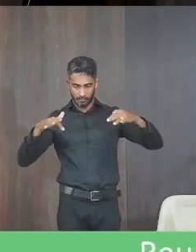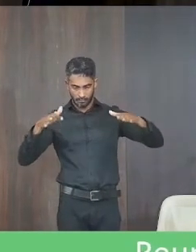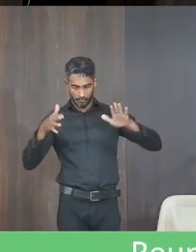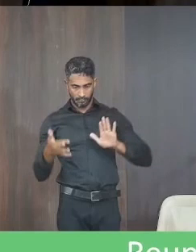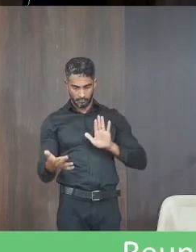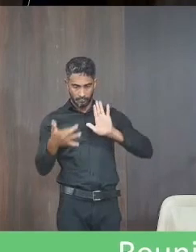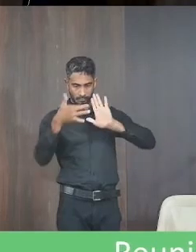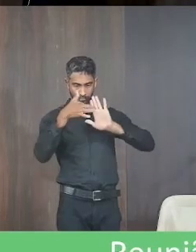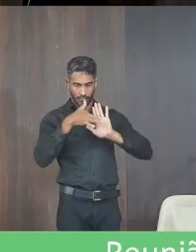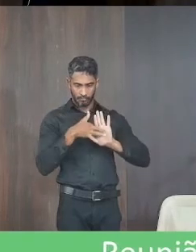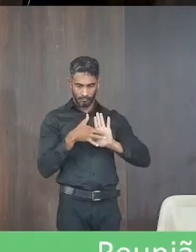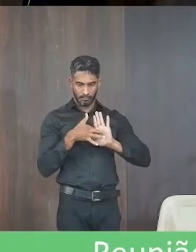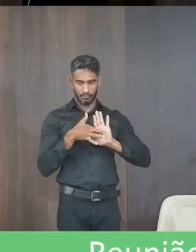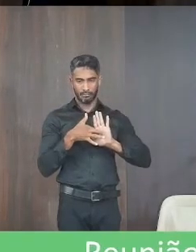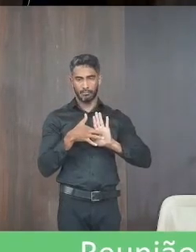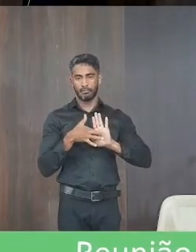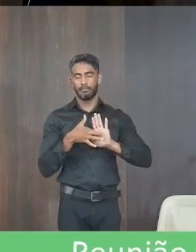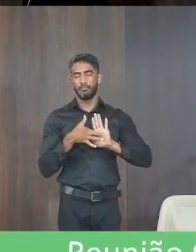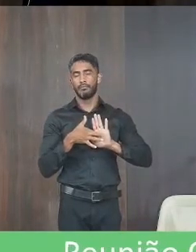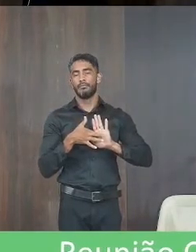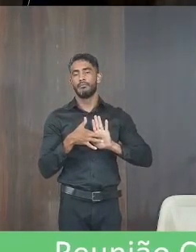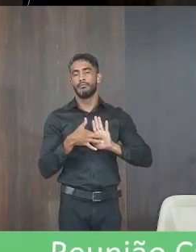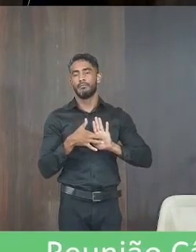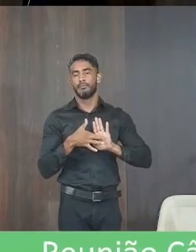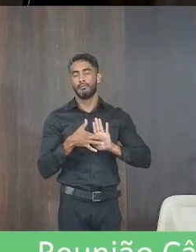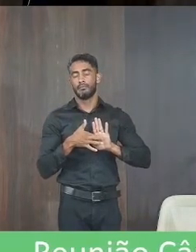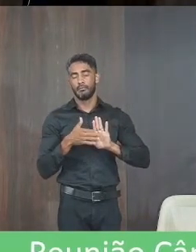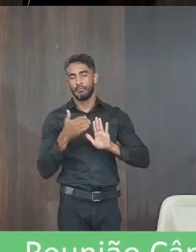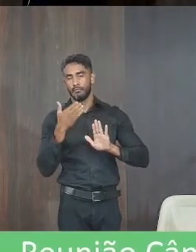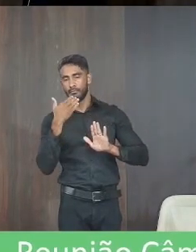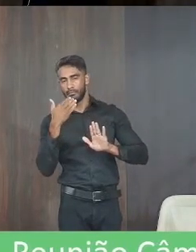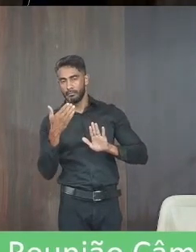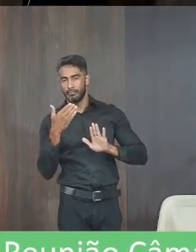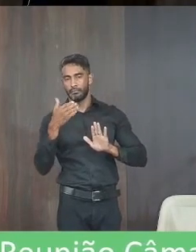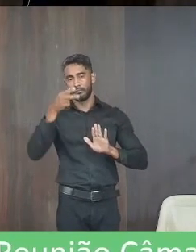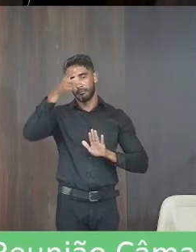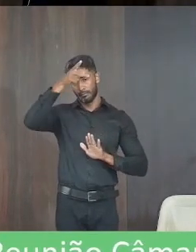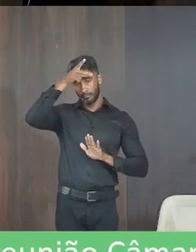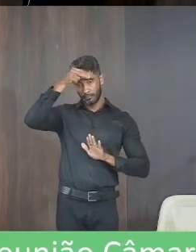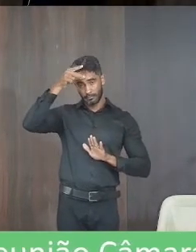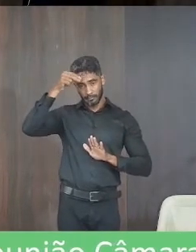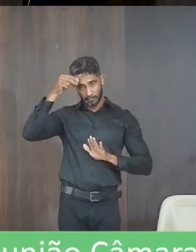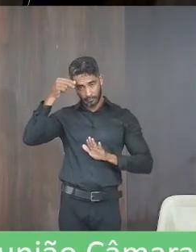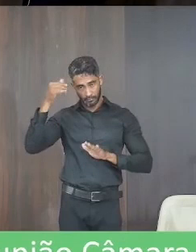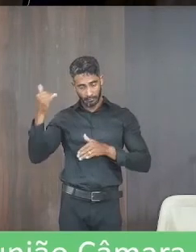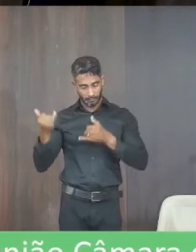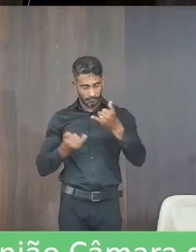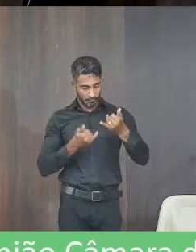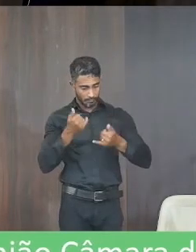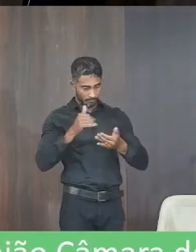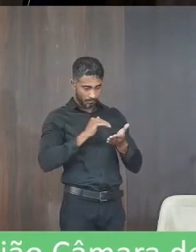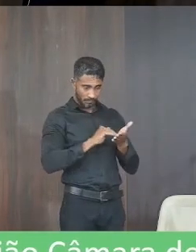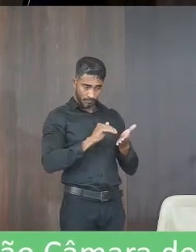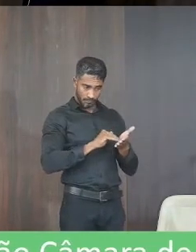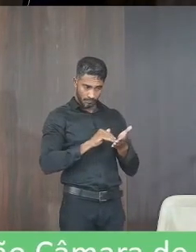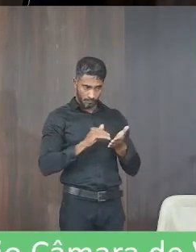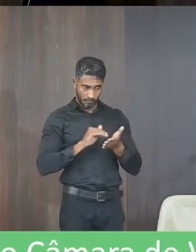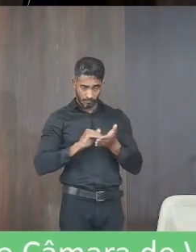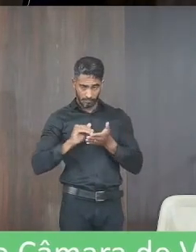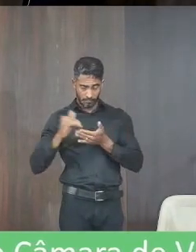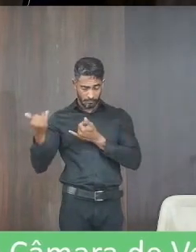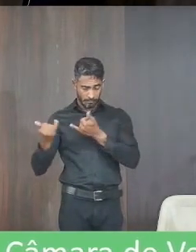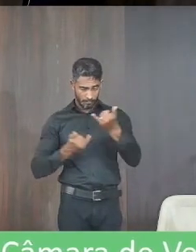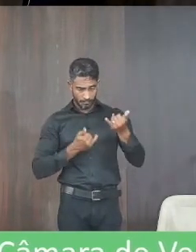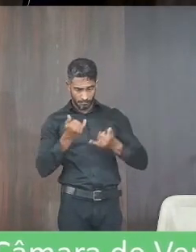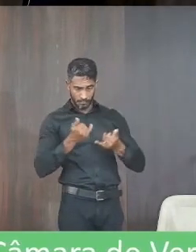forma regimental digne-se de oficiar ao excelentíssimo senhor prefeito municipal que através da secretaria competente informe a esta casa de leis